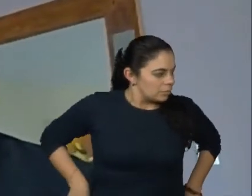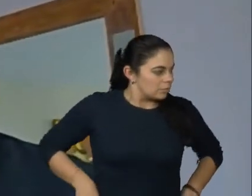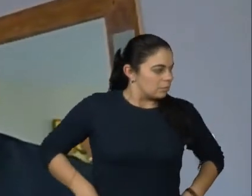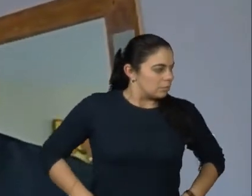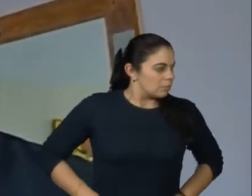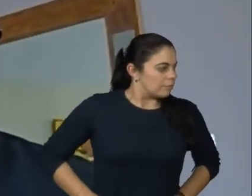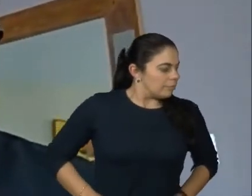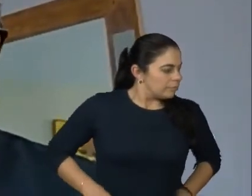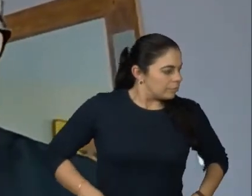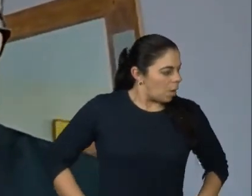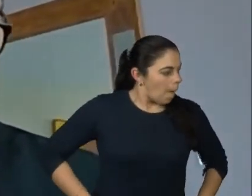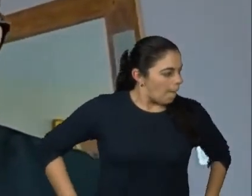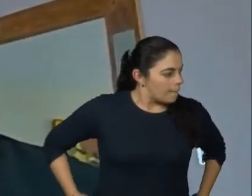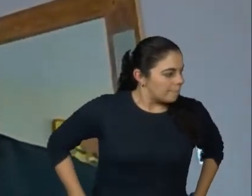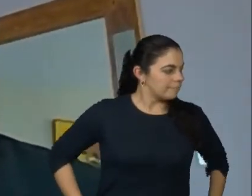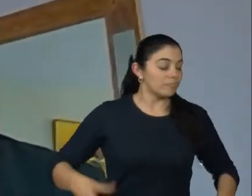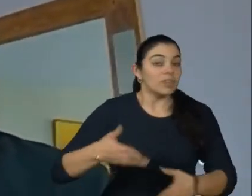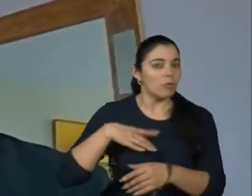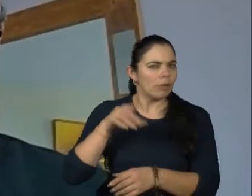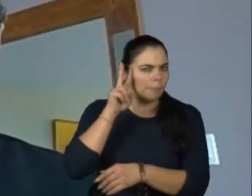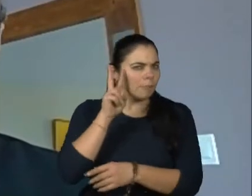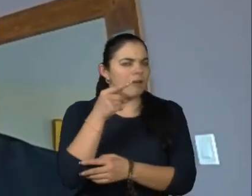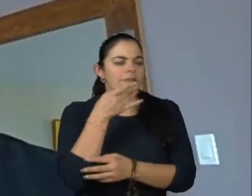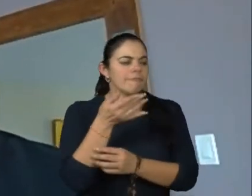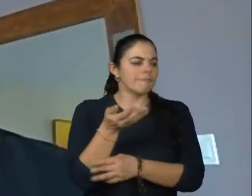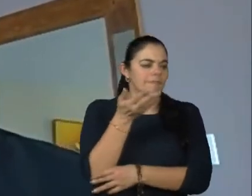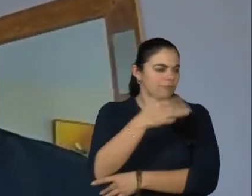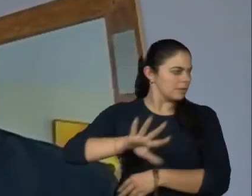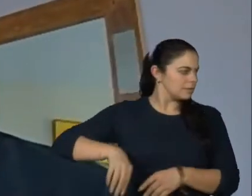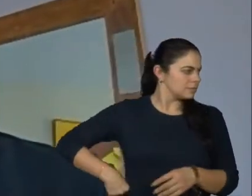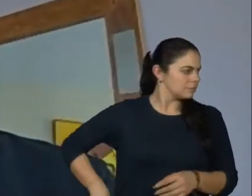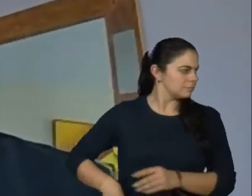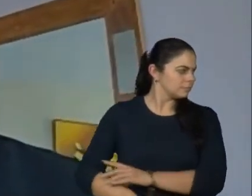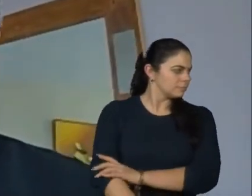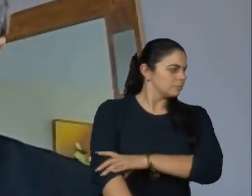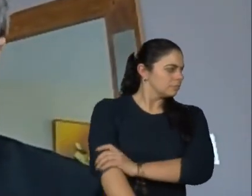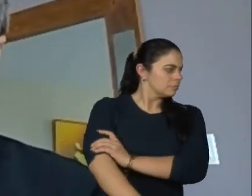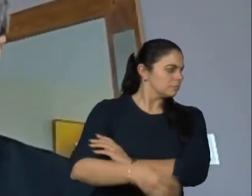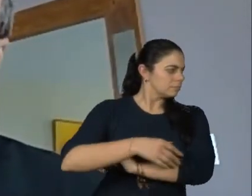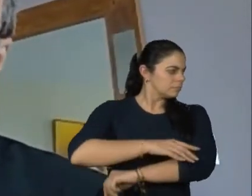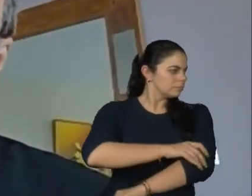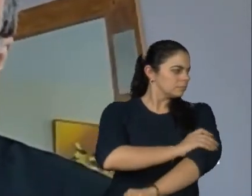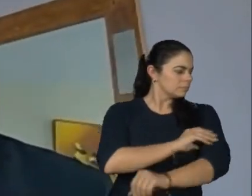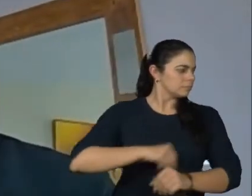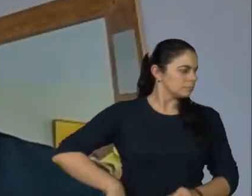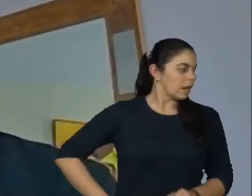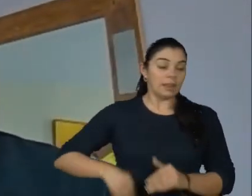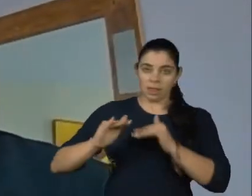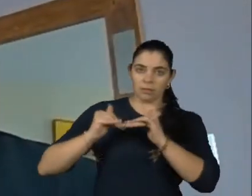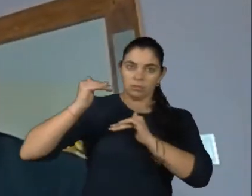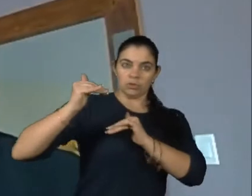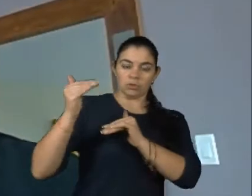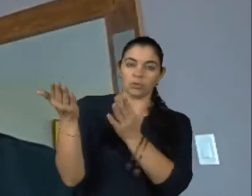esses aí na parte de infância. Na nossa dinâmica, a gente passando para a adolescência, eu acho que a Fosso